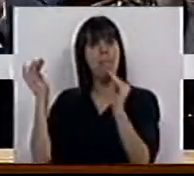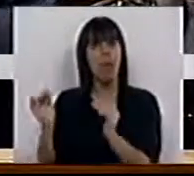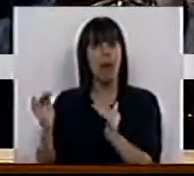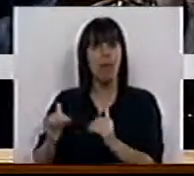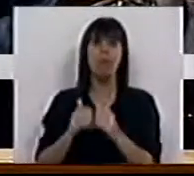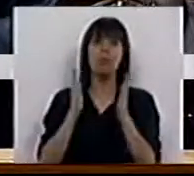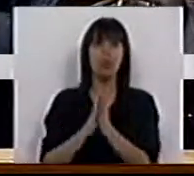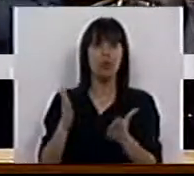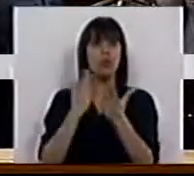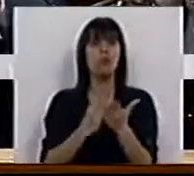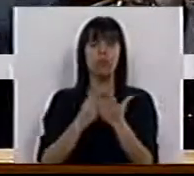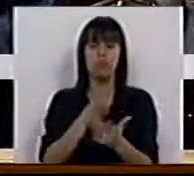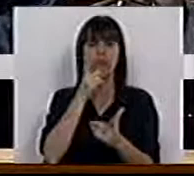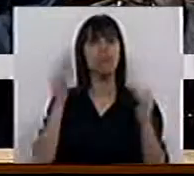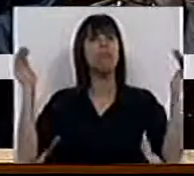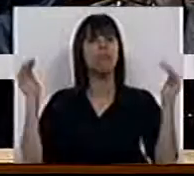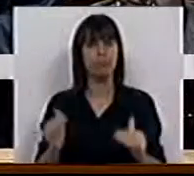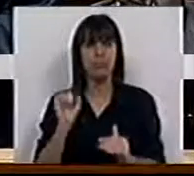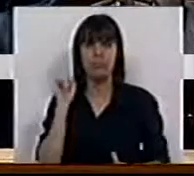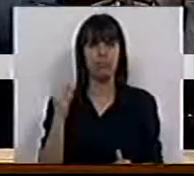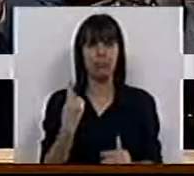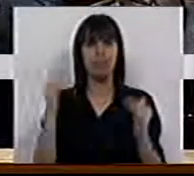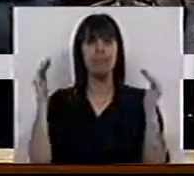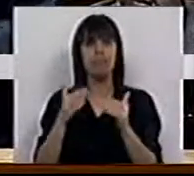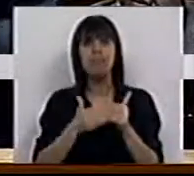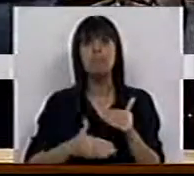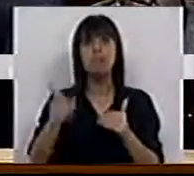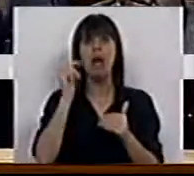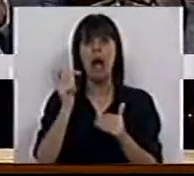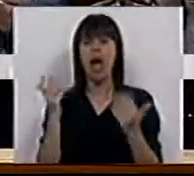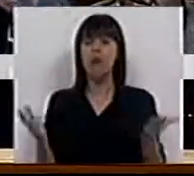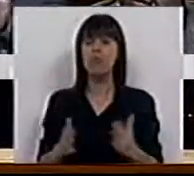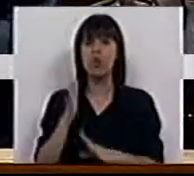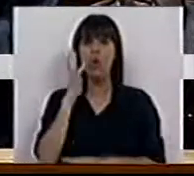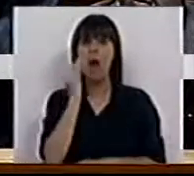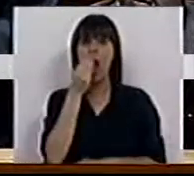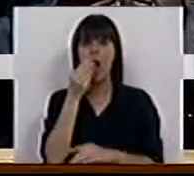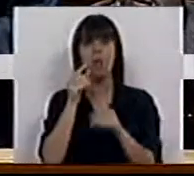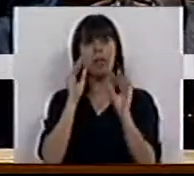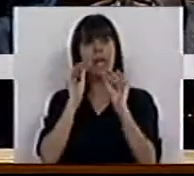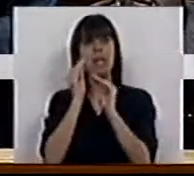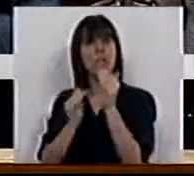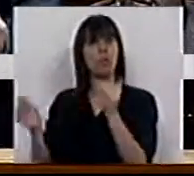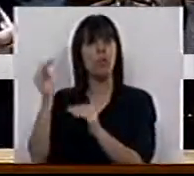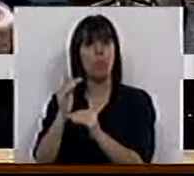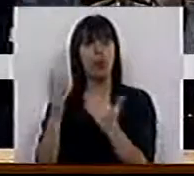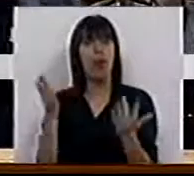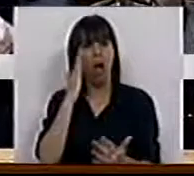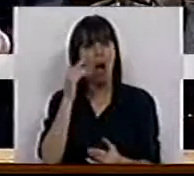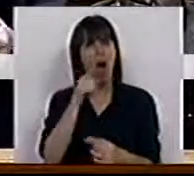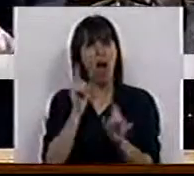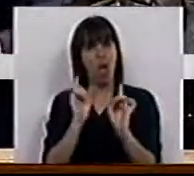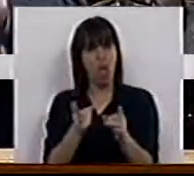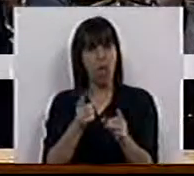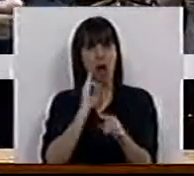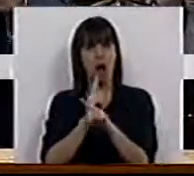E todos os estudos apontam para uma diminuição acelerada nos próximos anos do número de alunos do ensino superior. Acha que